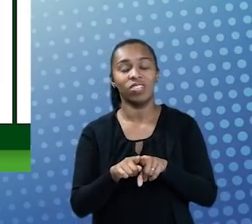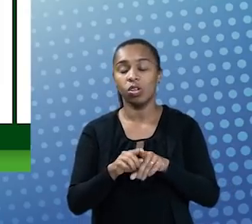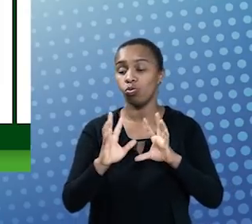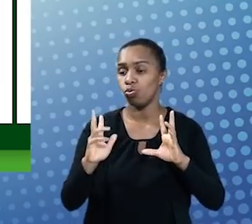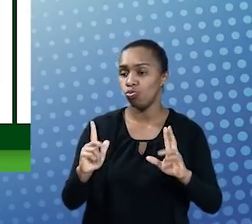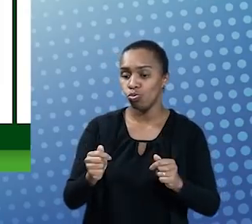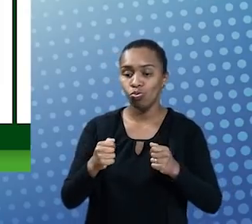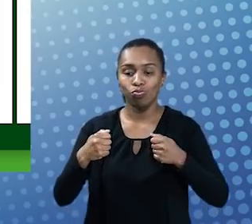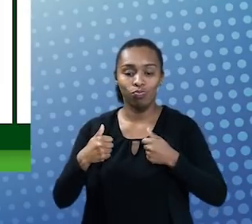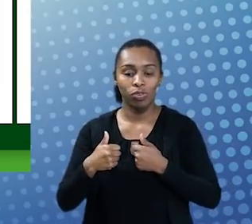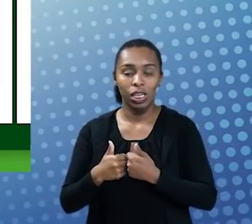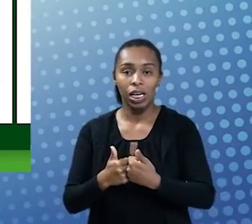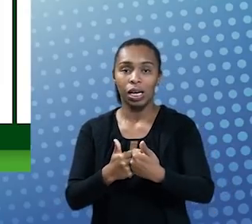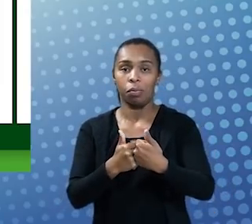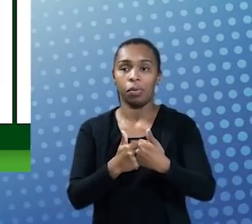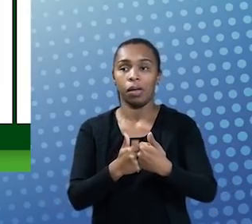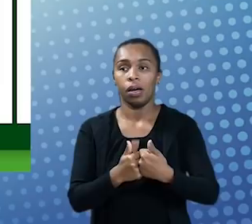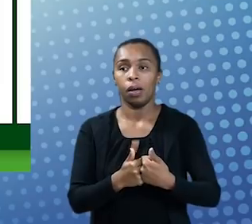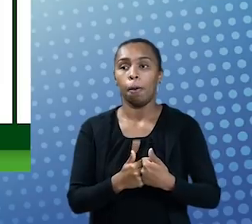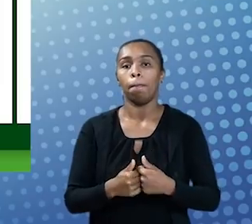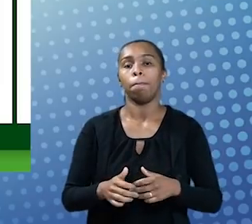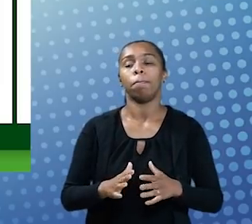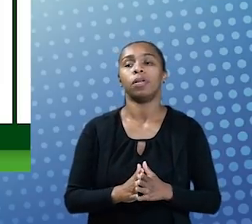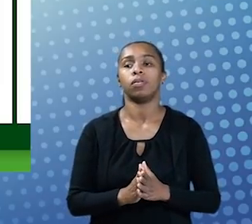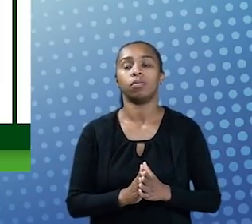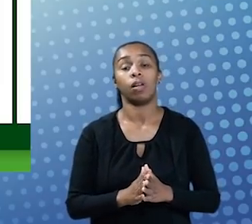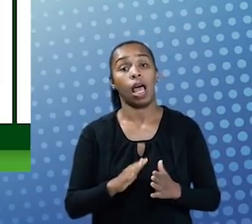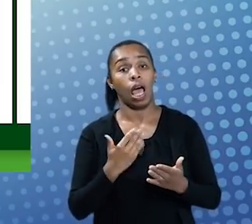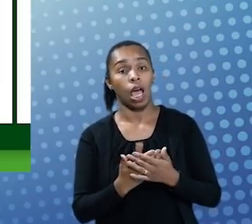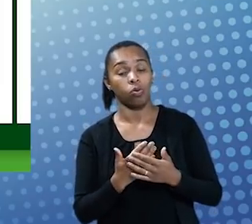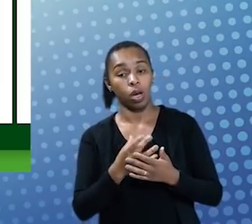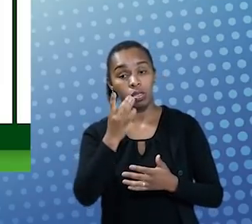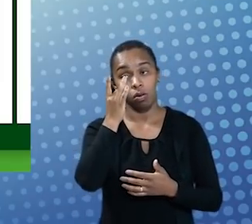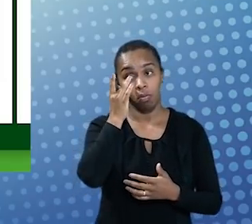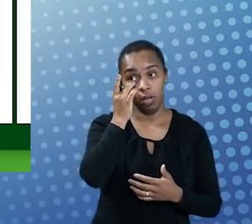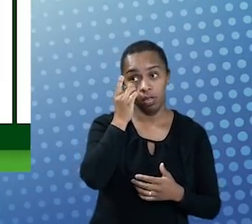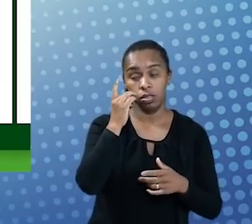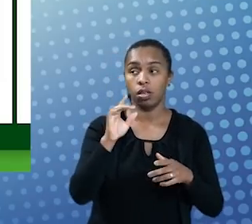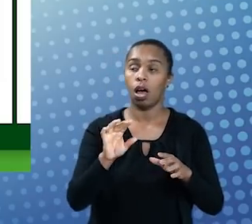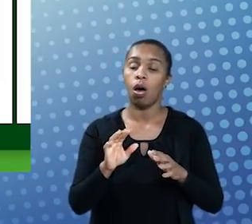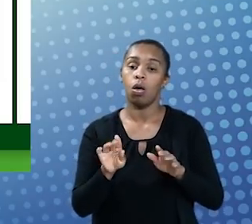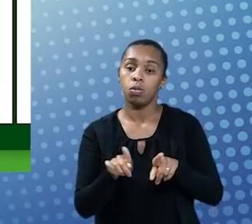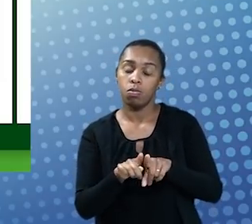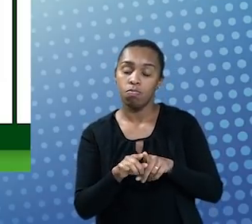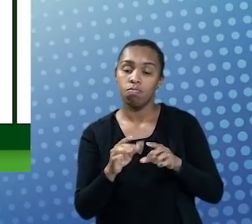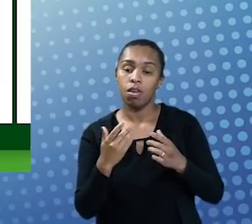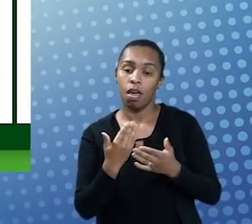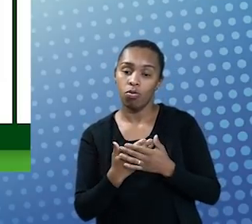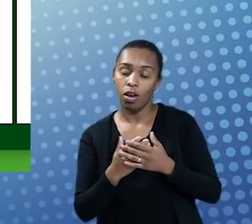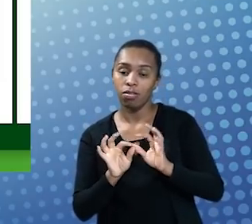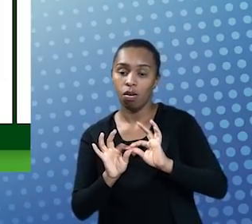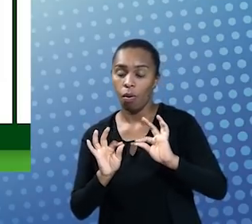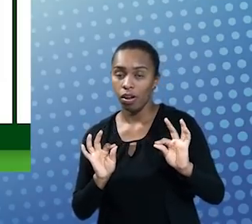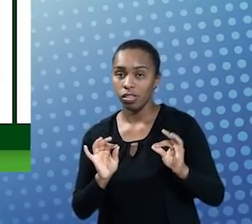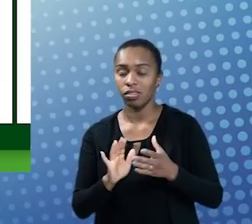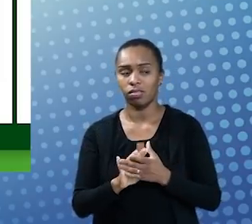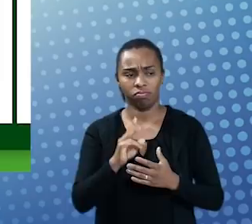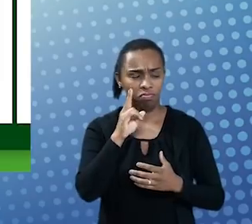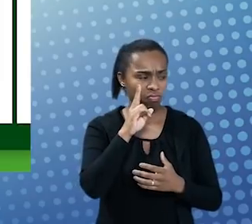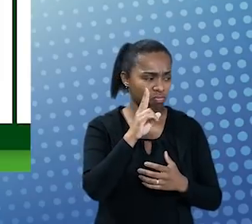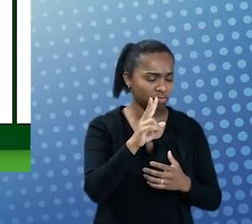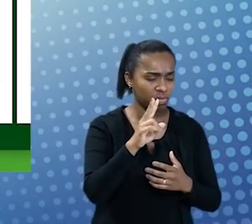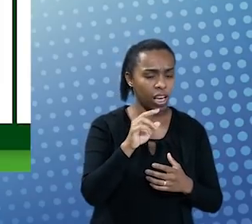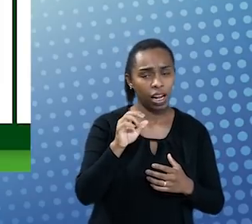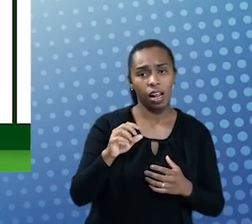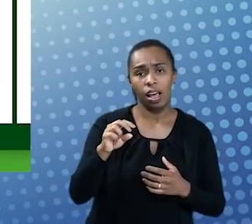discussão que envolve a convergência entre a educação presencial e a educação à distância. E nós vemos isso muito intenso na